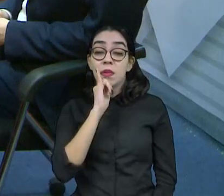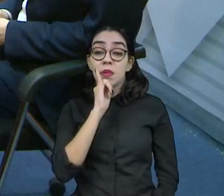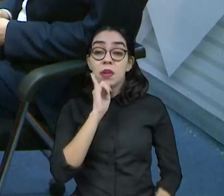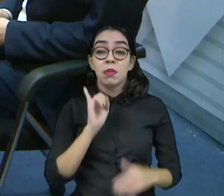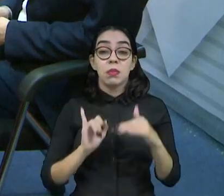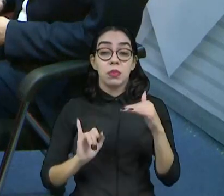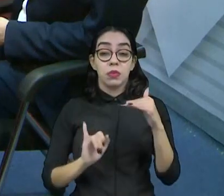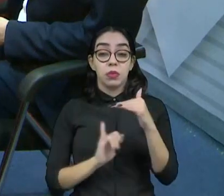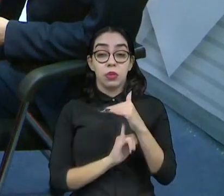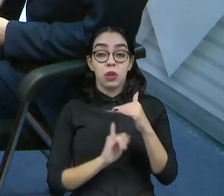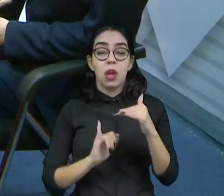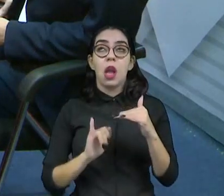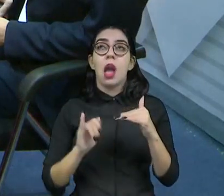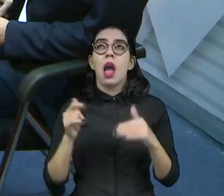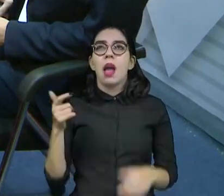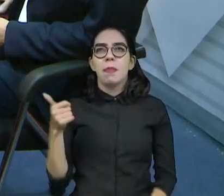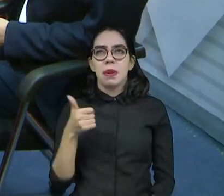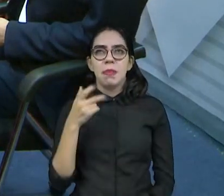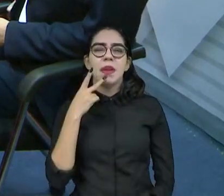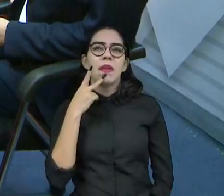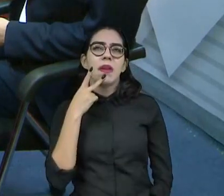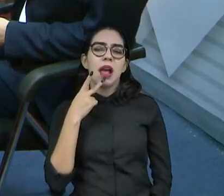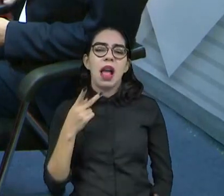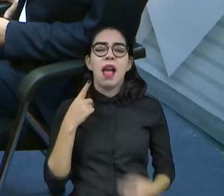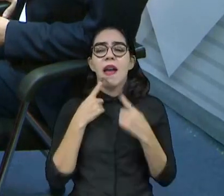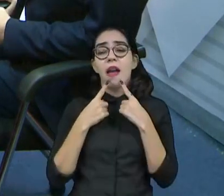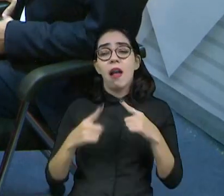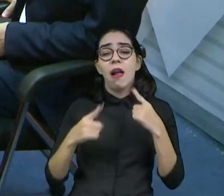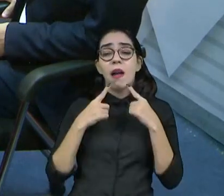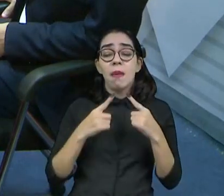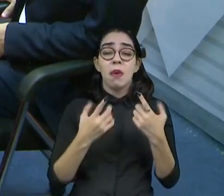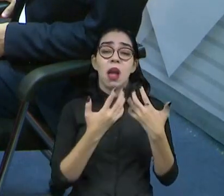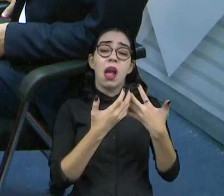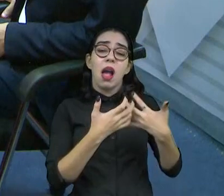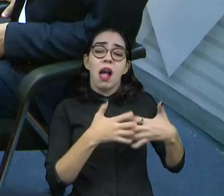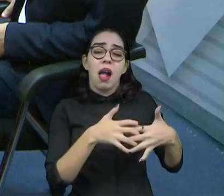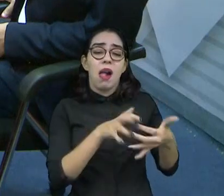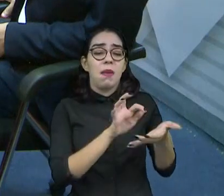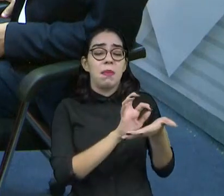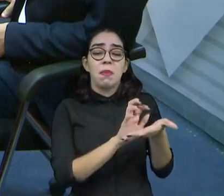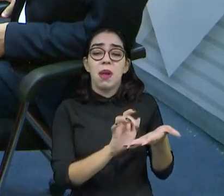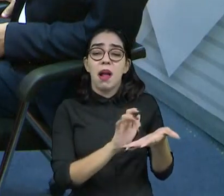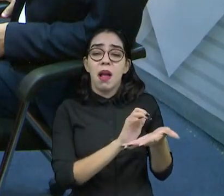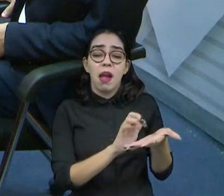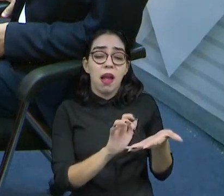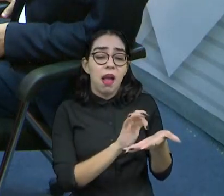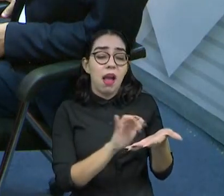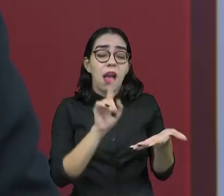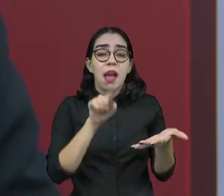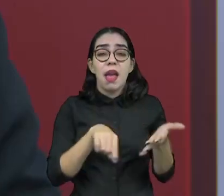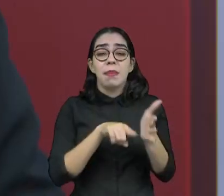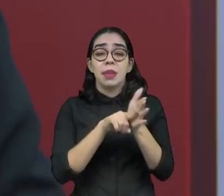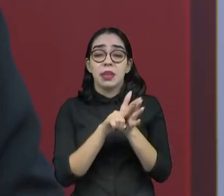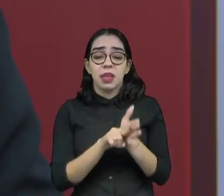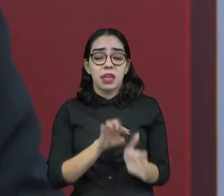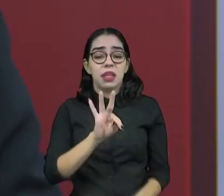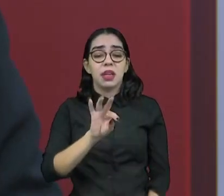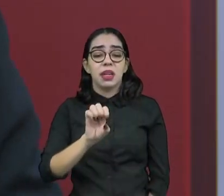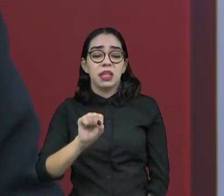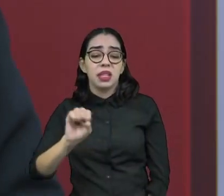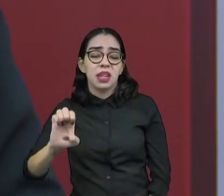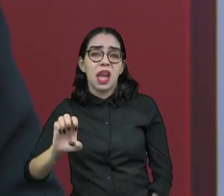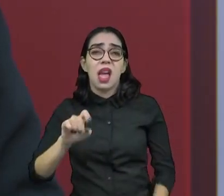eletrônica. Ou é o TSE, ou é a urna eletrônica, ou é a pesquisa. A